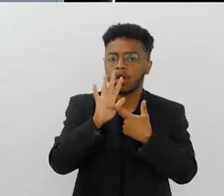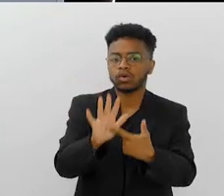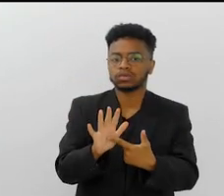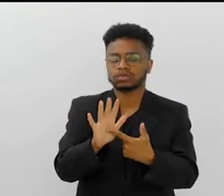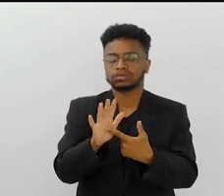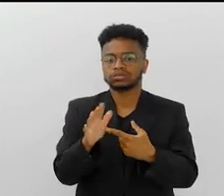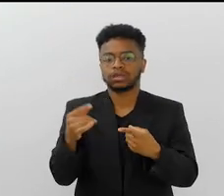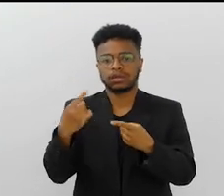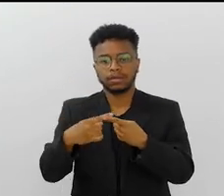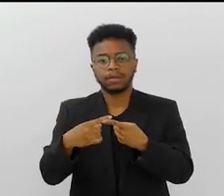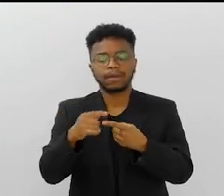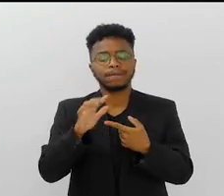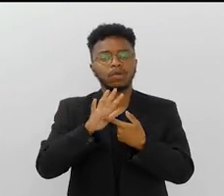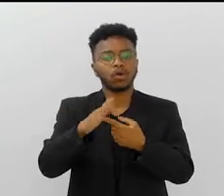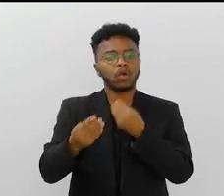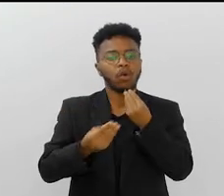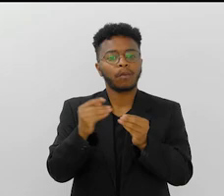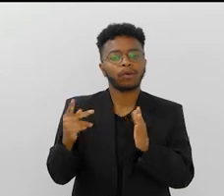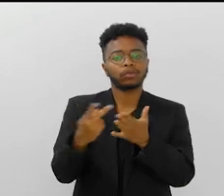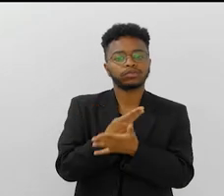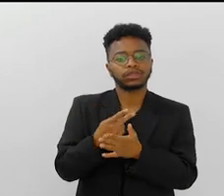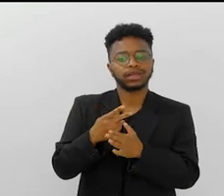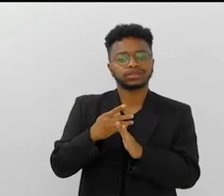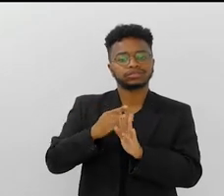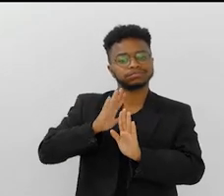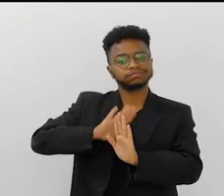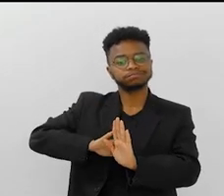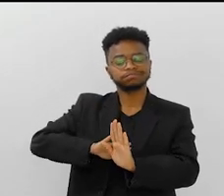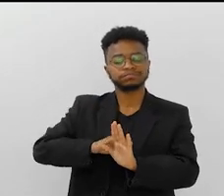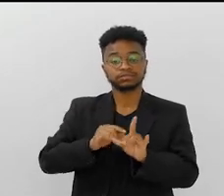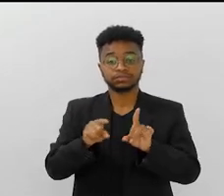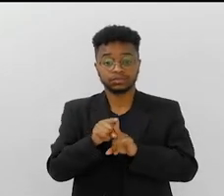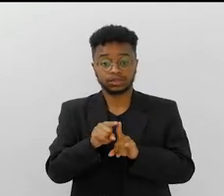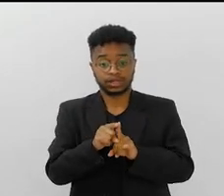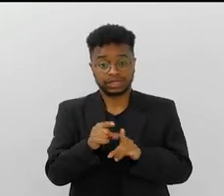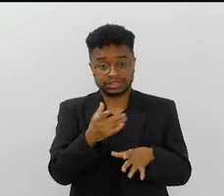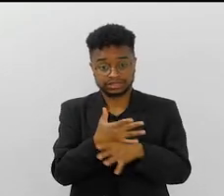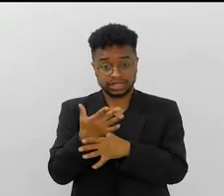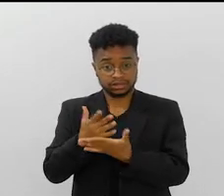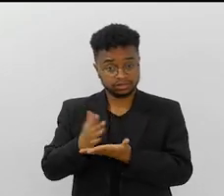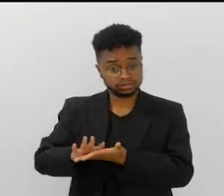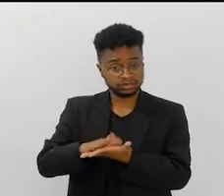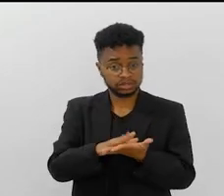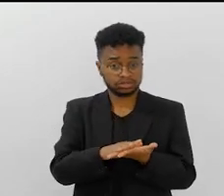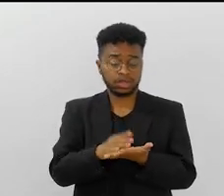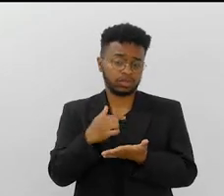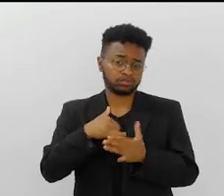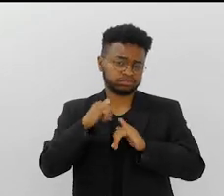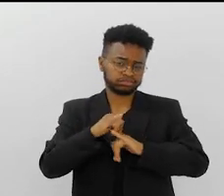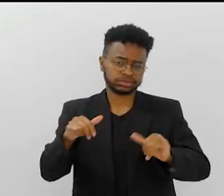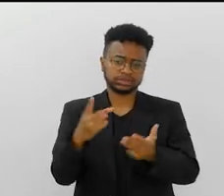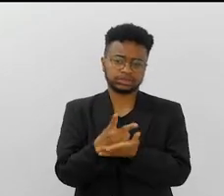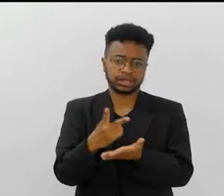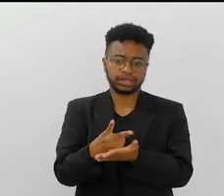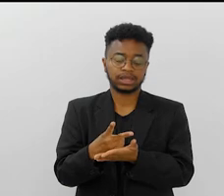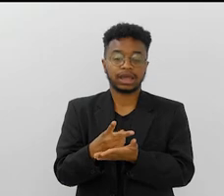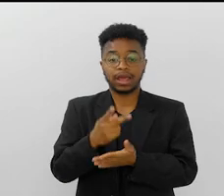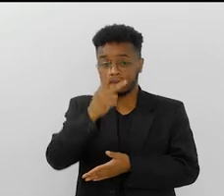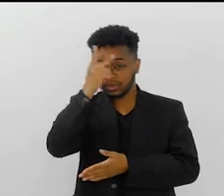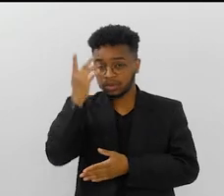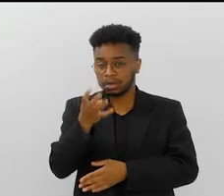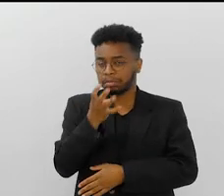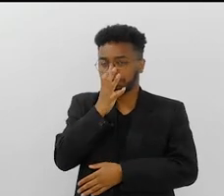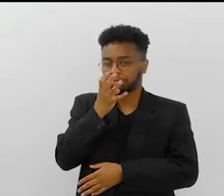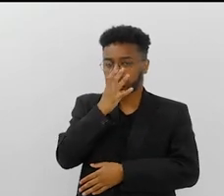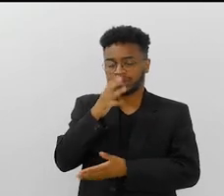se você começa a mostrar essas entranhas, esses bastidores do negócio. E a cidade do samba, as pessoas que se... Eu falo para todo mundo isso,